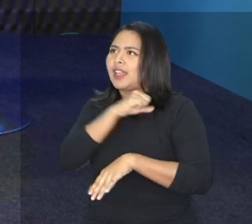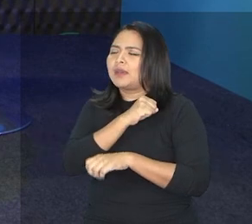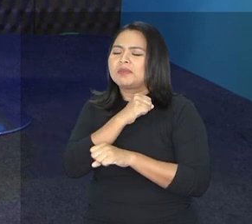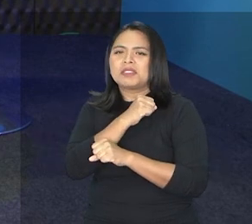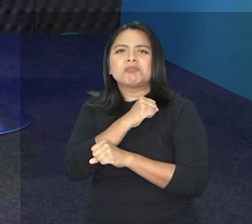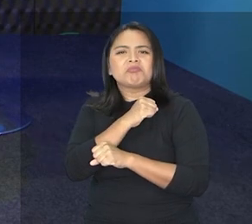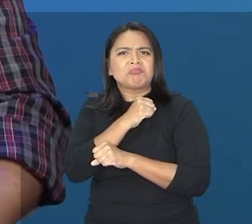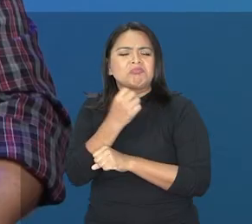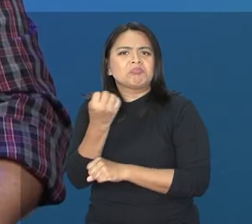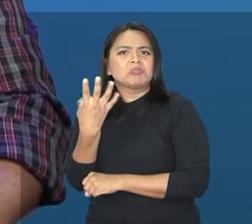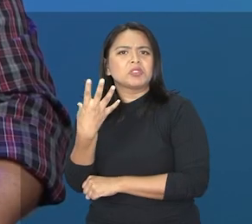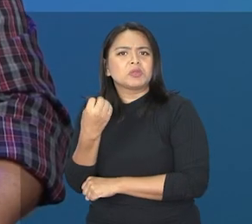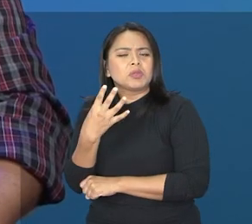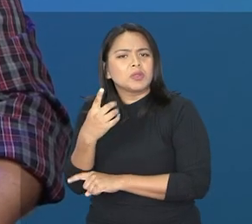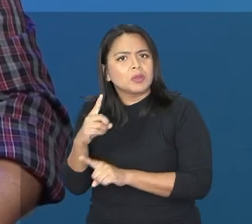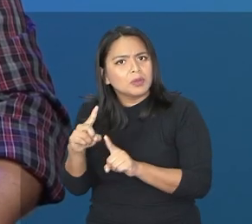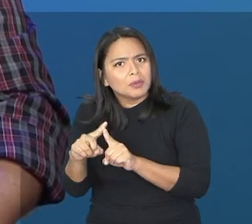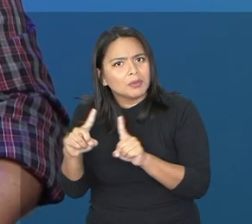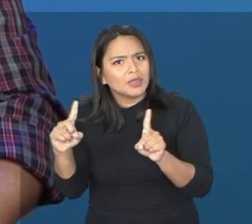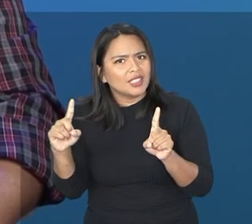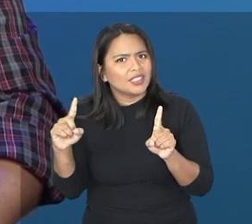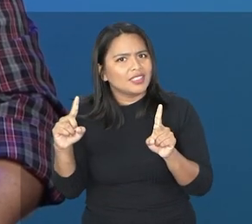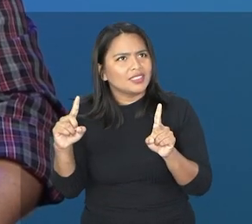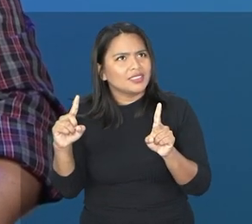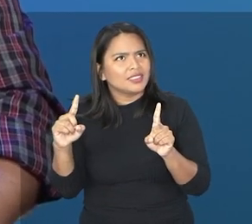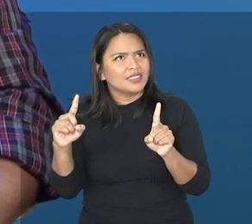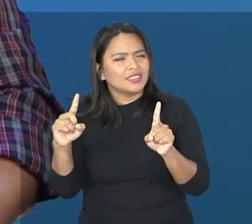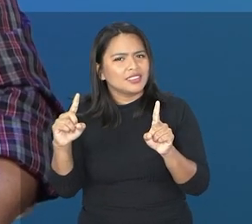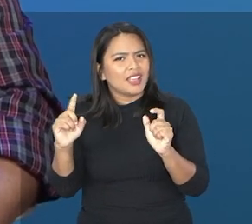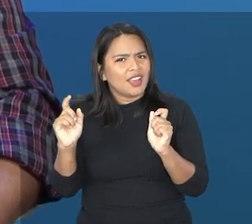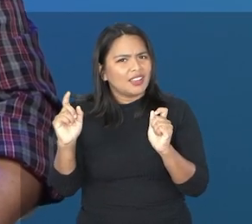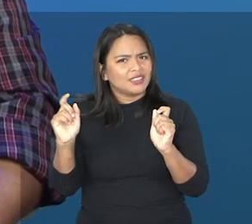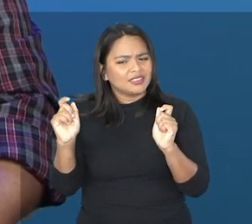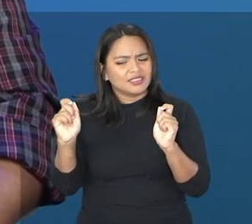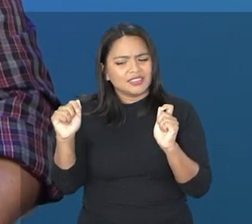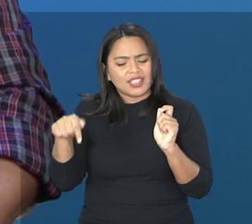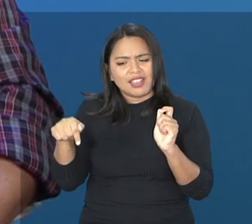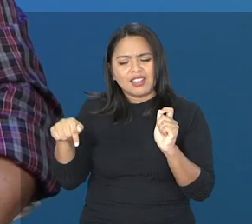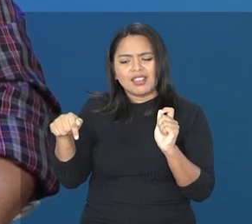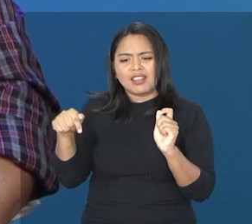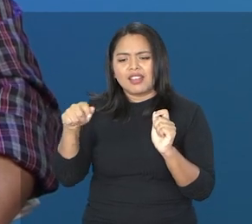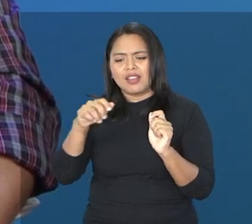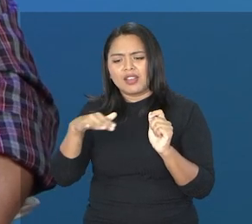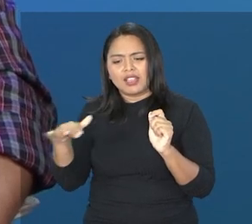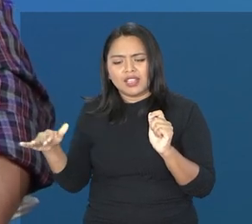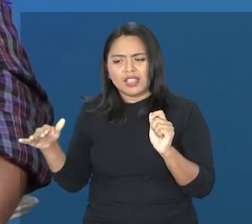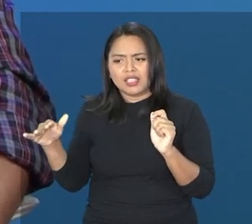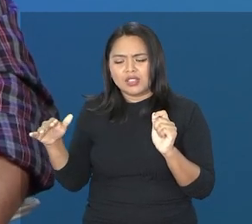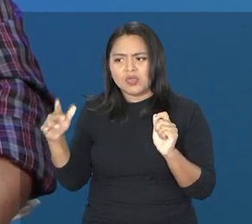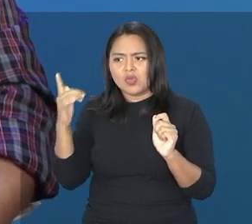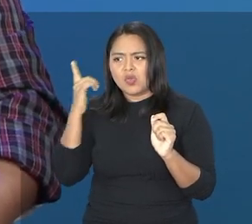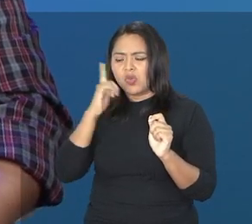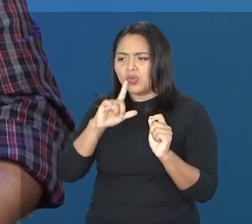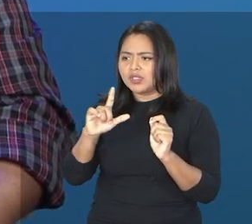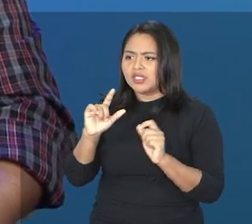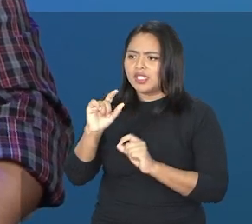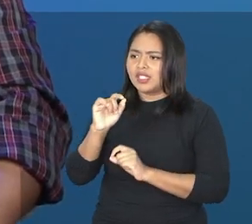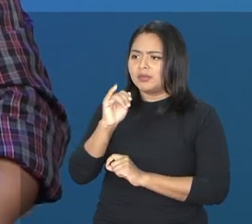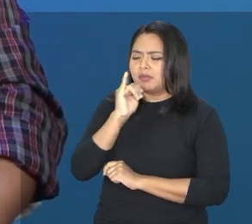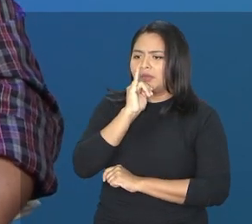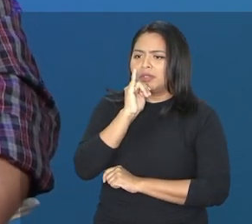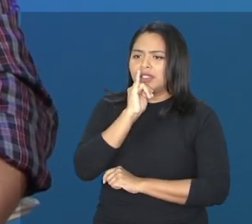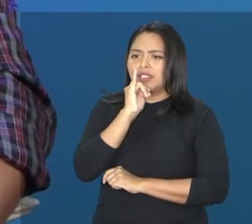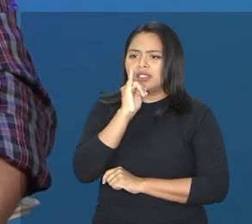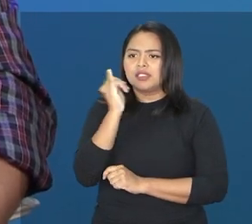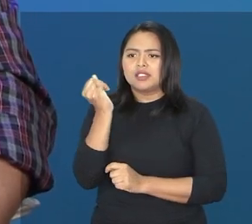extraordinária. Muito bom. Mas não necessariamente saberão aplicar aquele conhecimento matemático